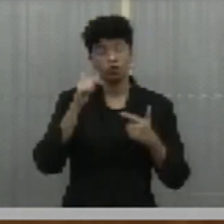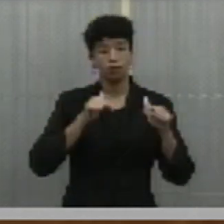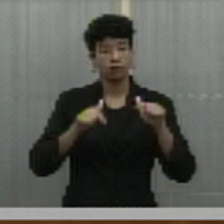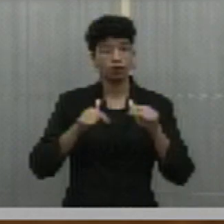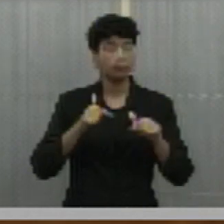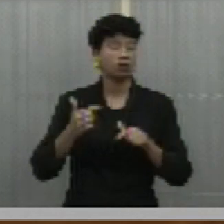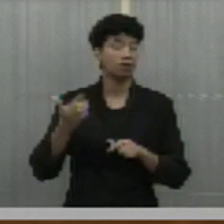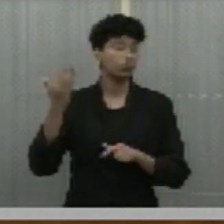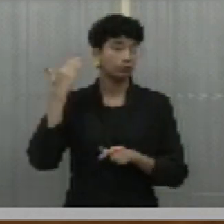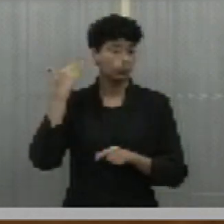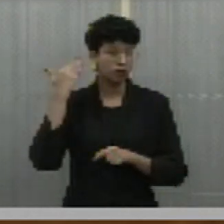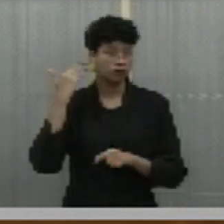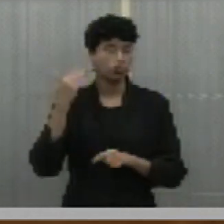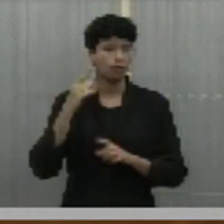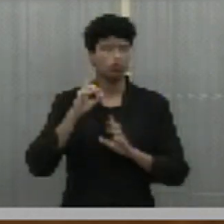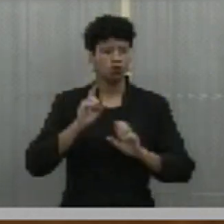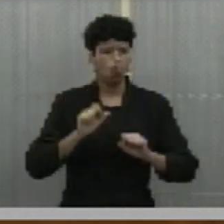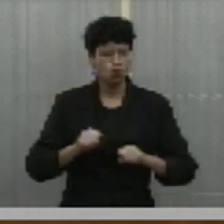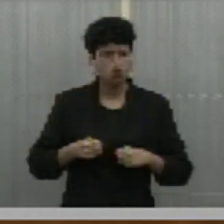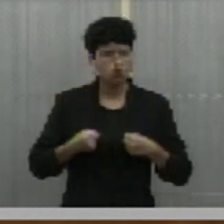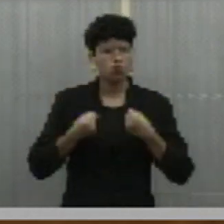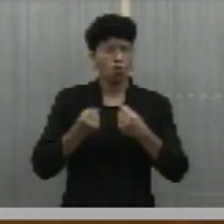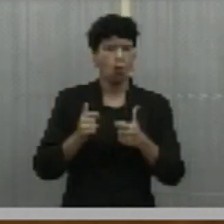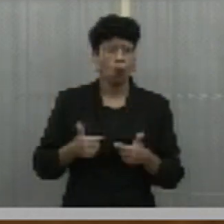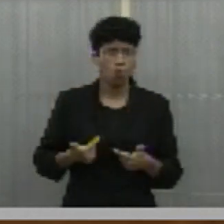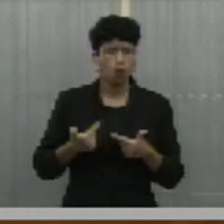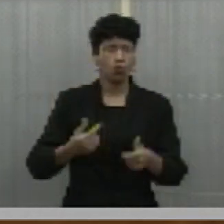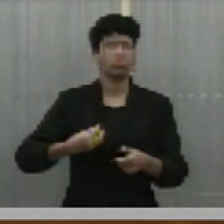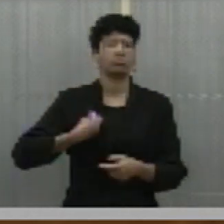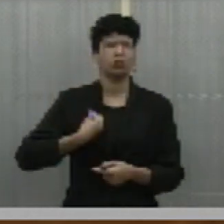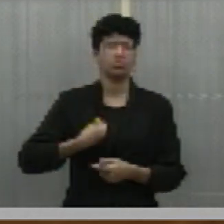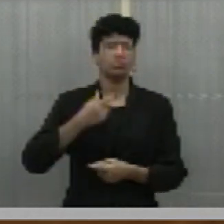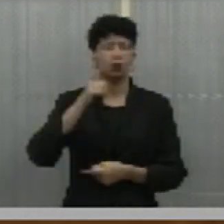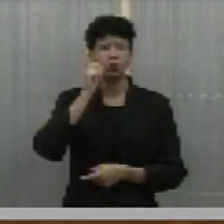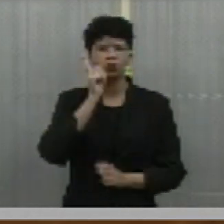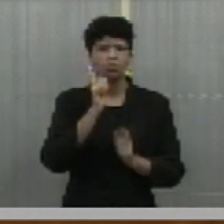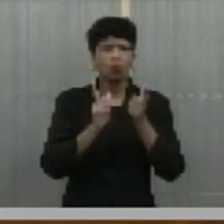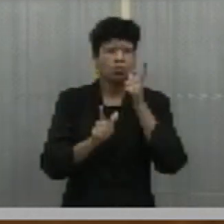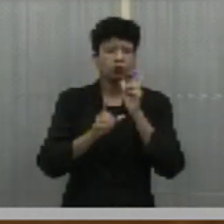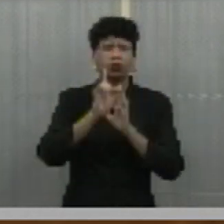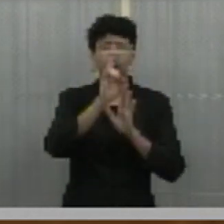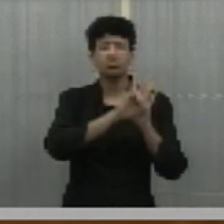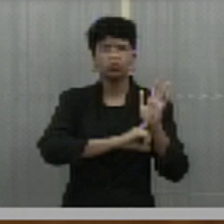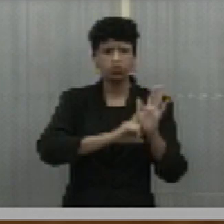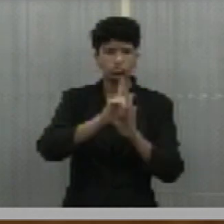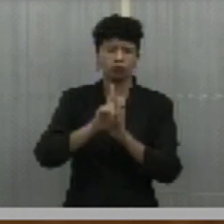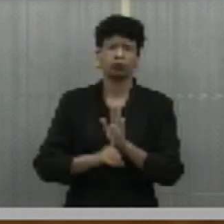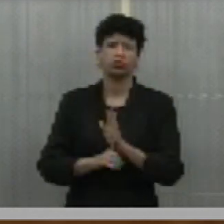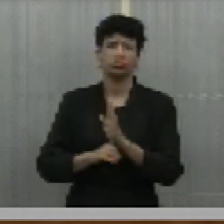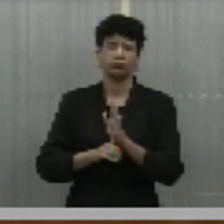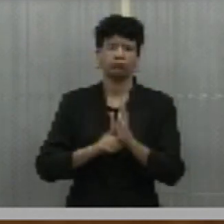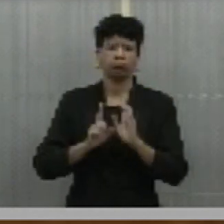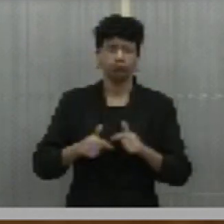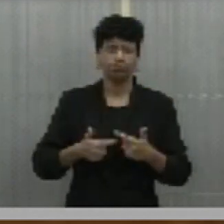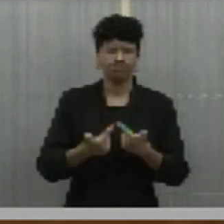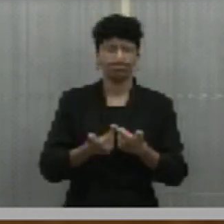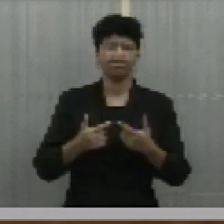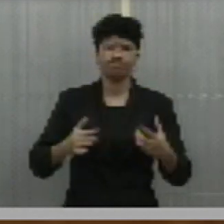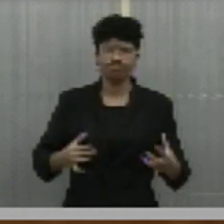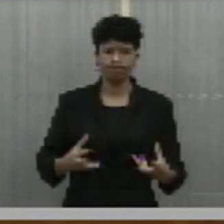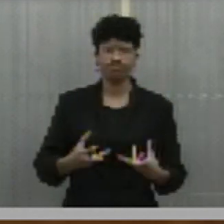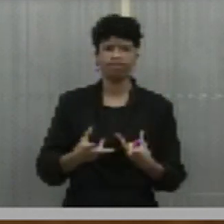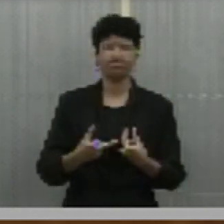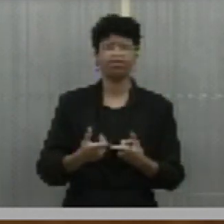emprestaram suas lutas, inclusive suas vidas, na conquista de direitos que garantissem uma jornada de trabalho digna,